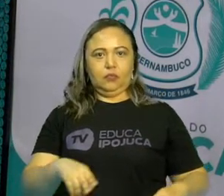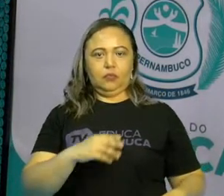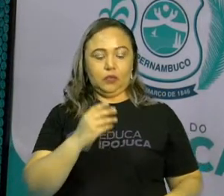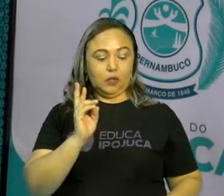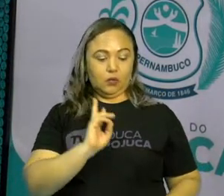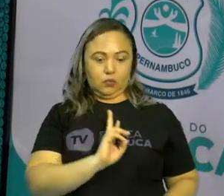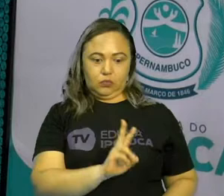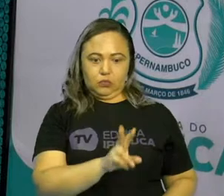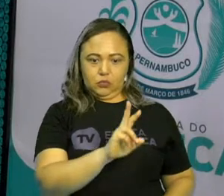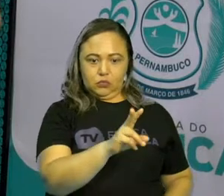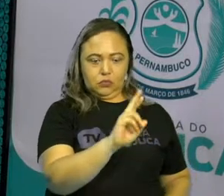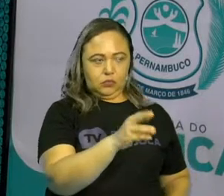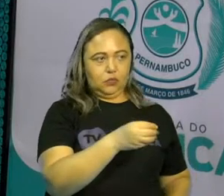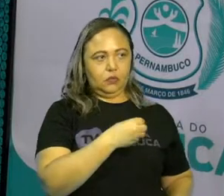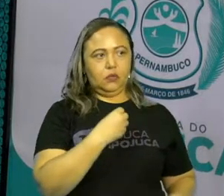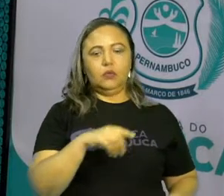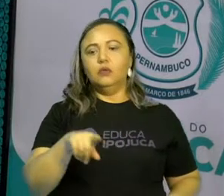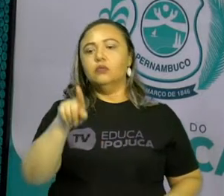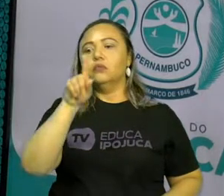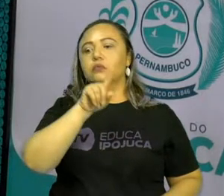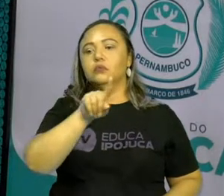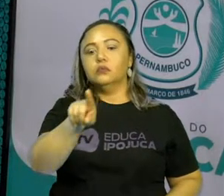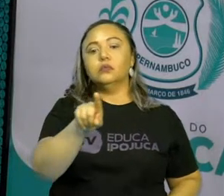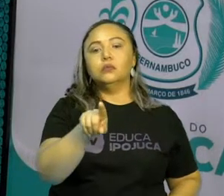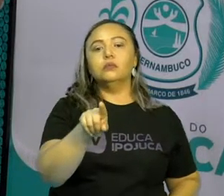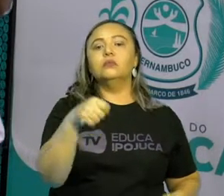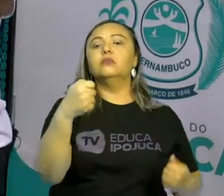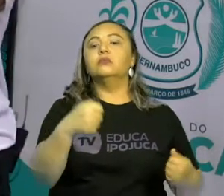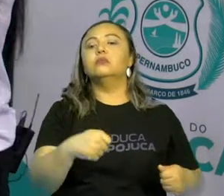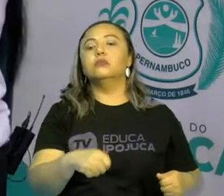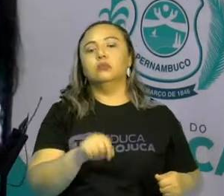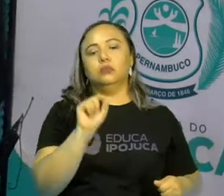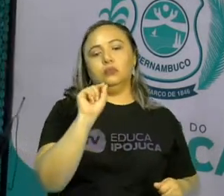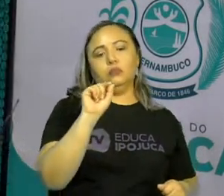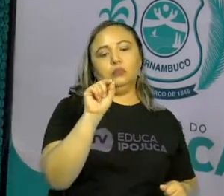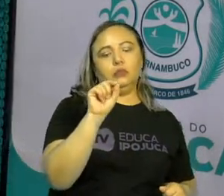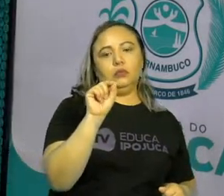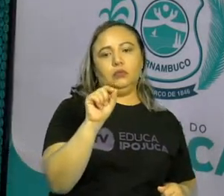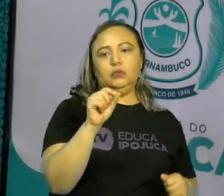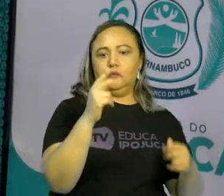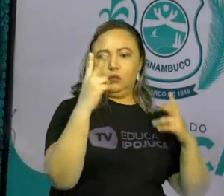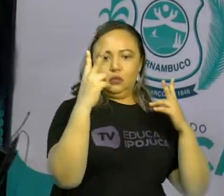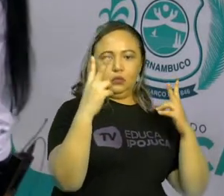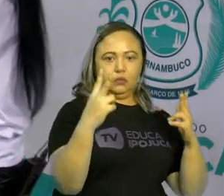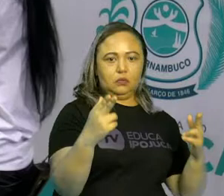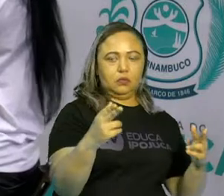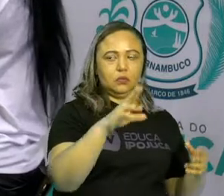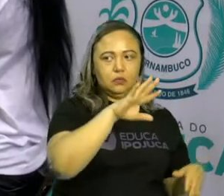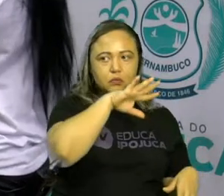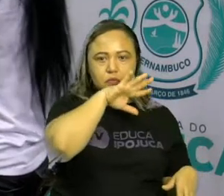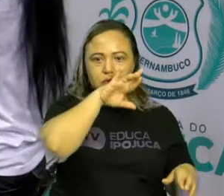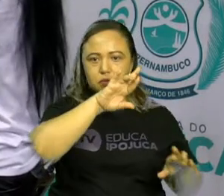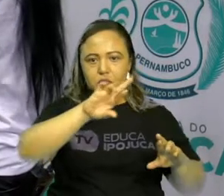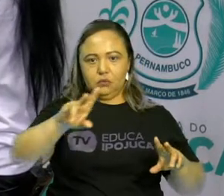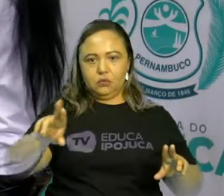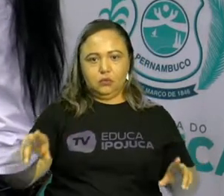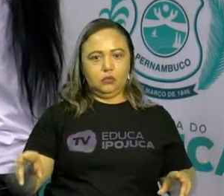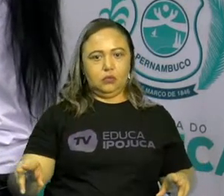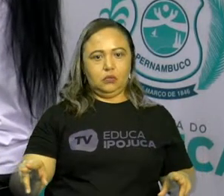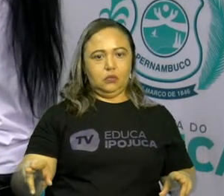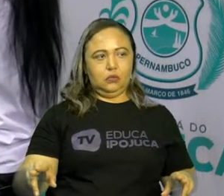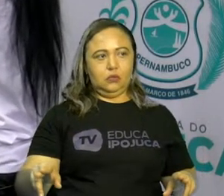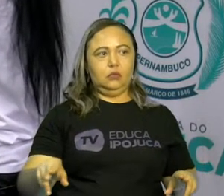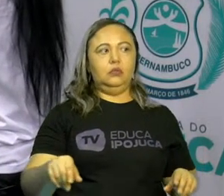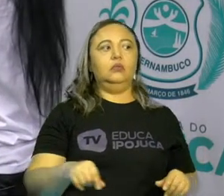Você aí de casa, o que você precisa para viver? Será que é a mesma coisa que os animais precisam para viver? Do que